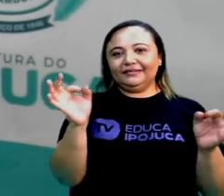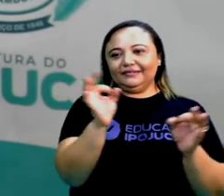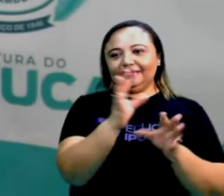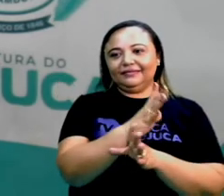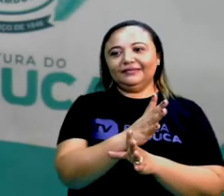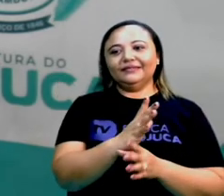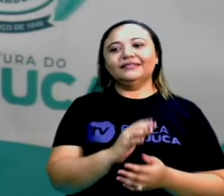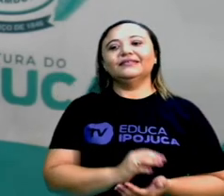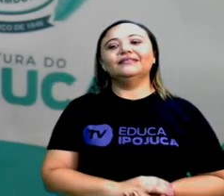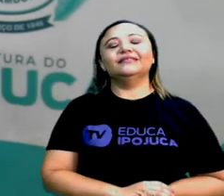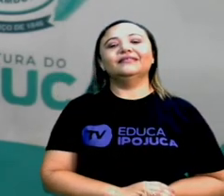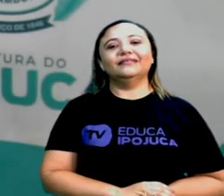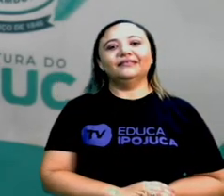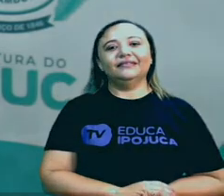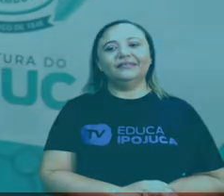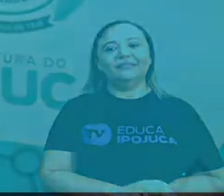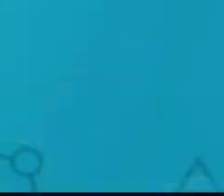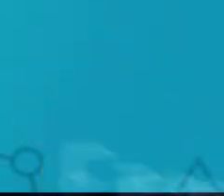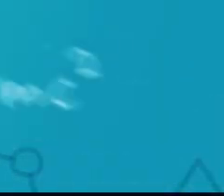vocês e até a próxima aula.